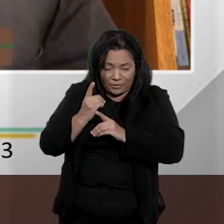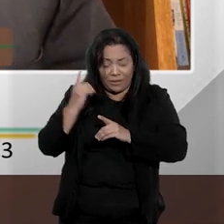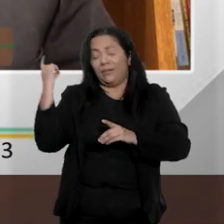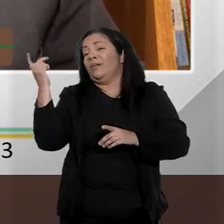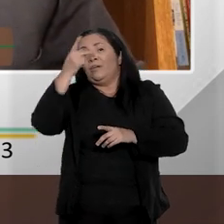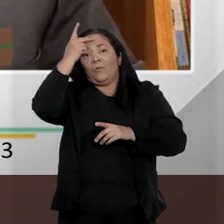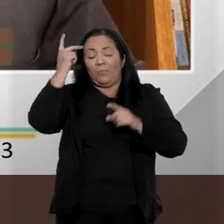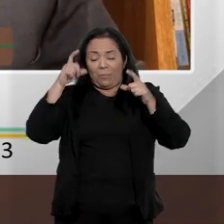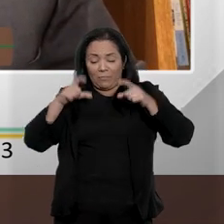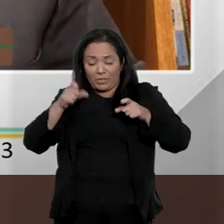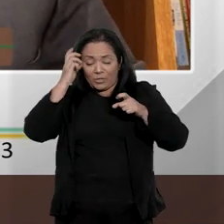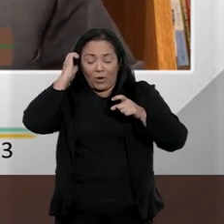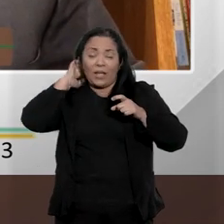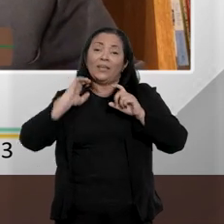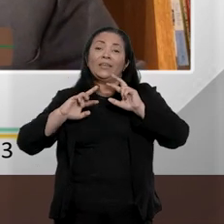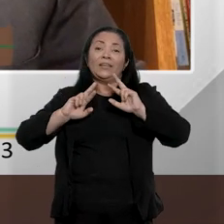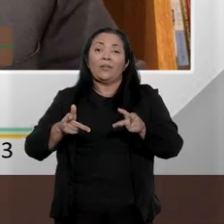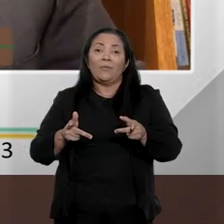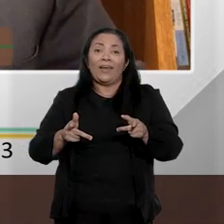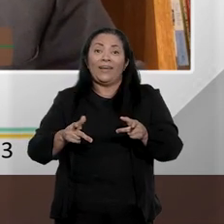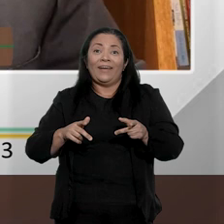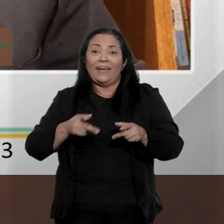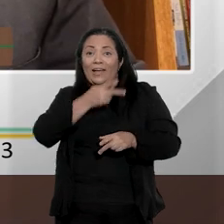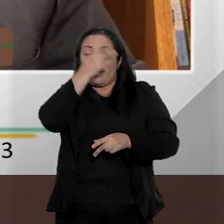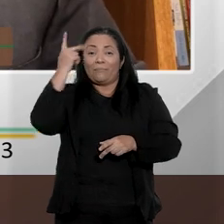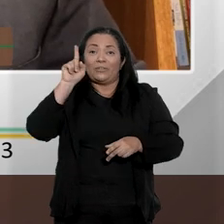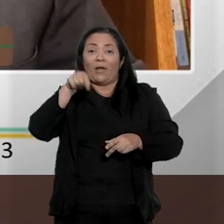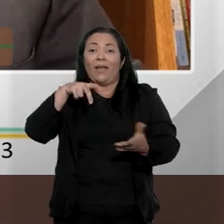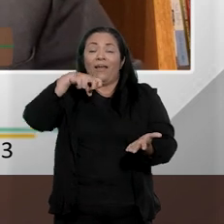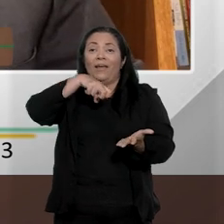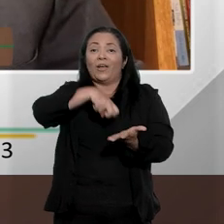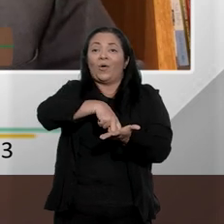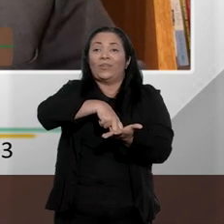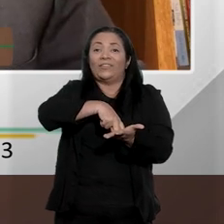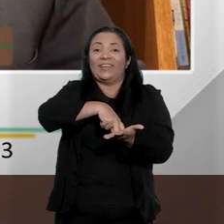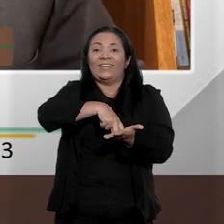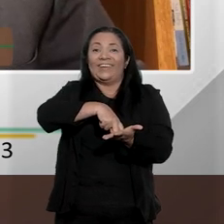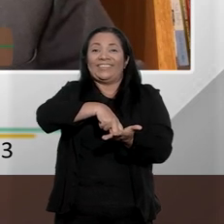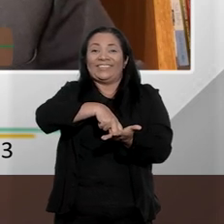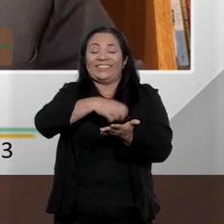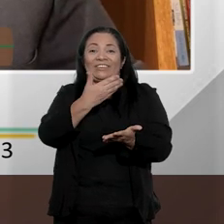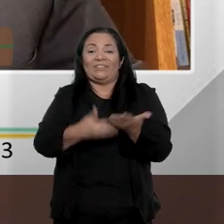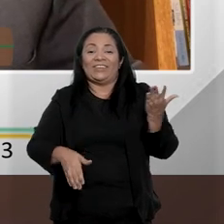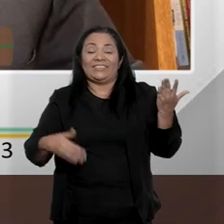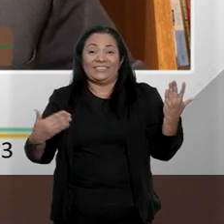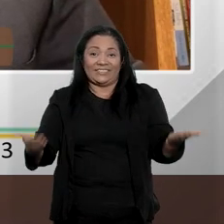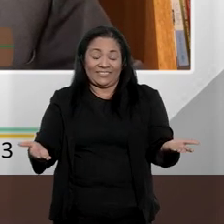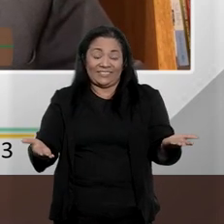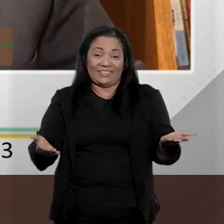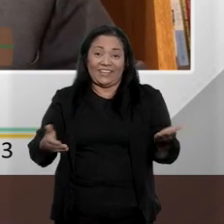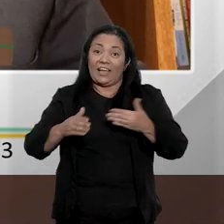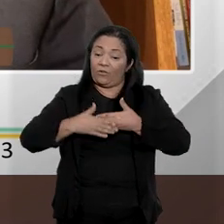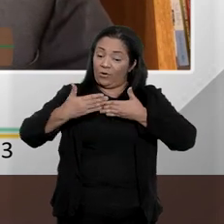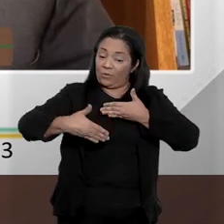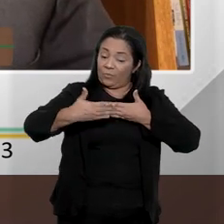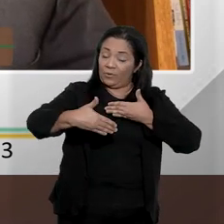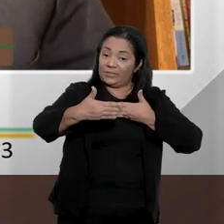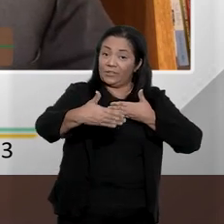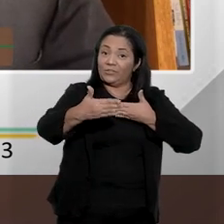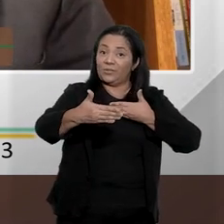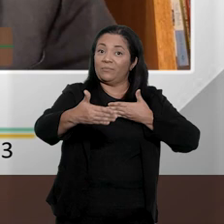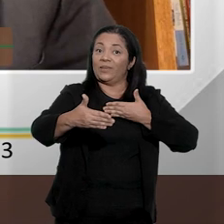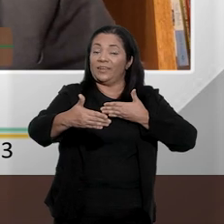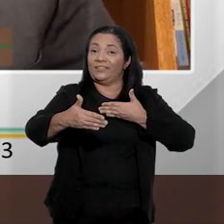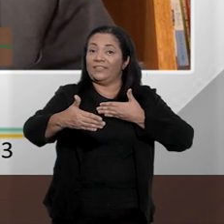o que o Superior Tribunal de Justiça disse foi que, como elemento de prova, o reconhecimento de pessoas tem um procedimento previsto no Código de Processo